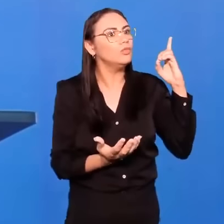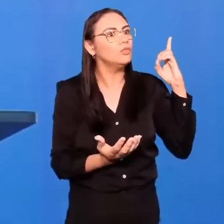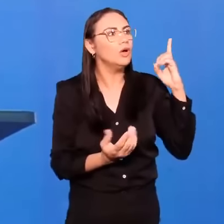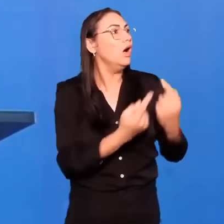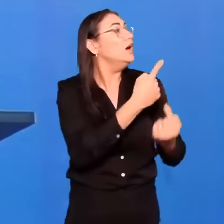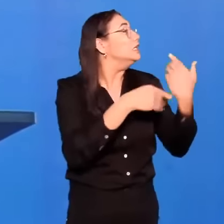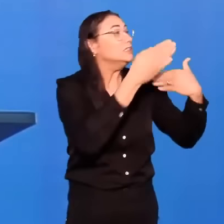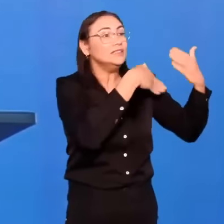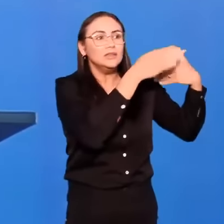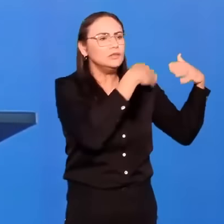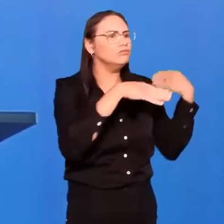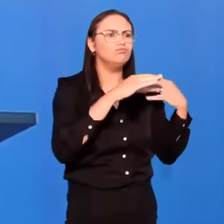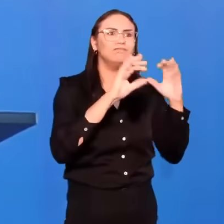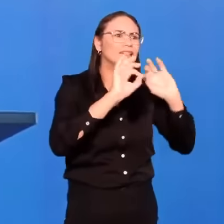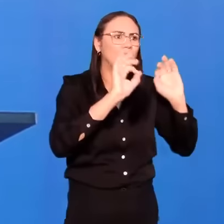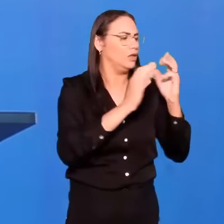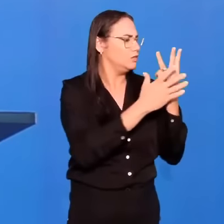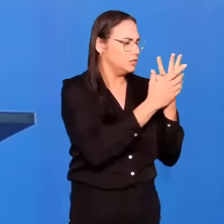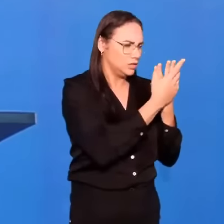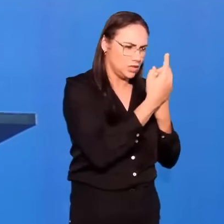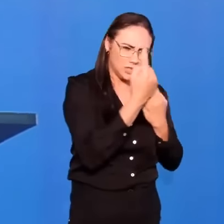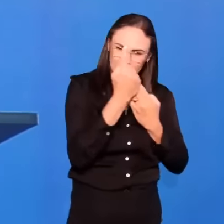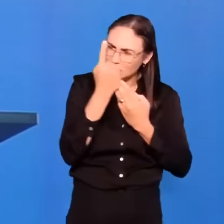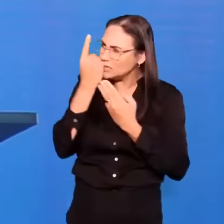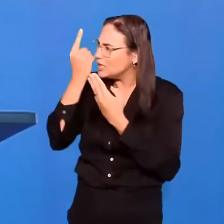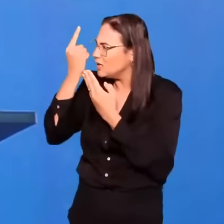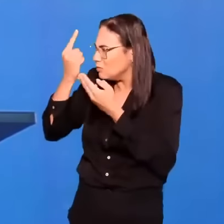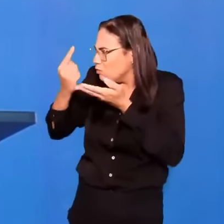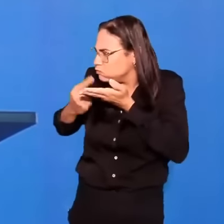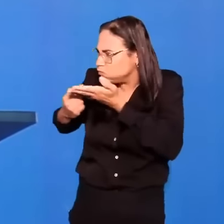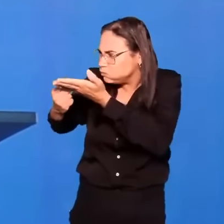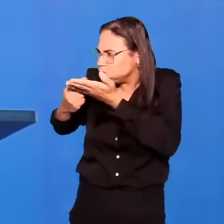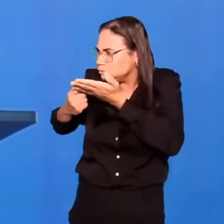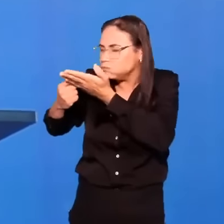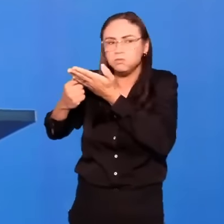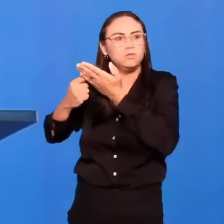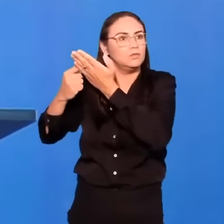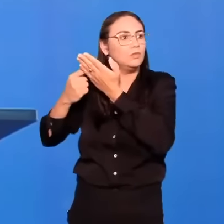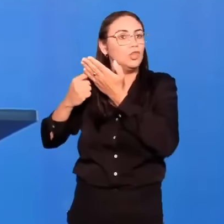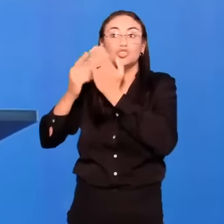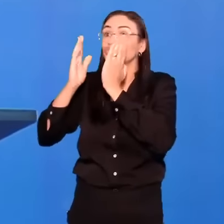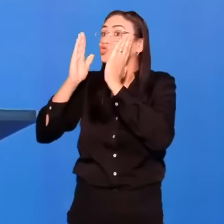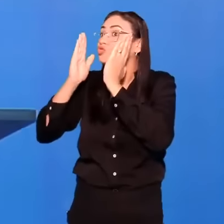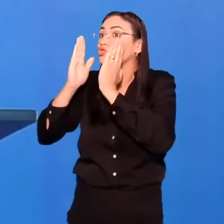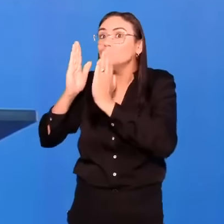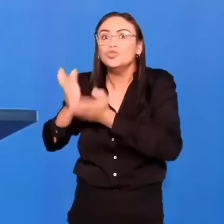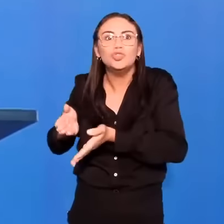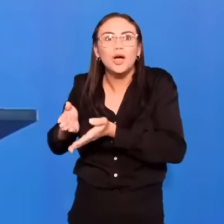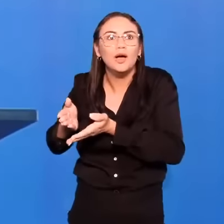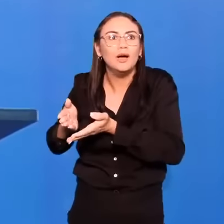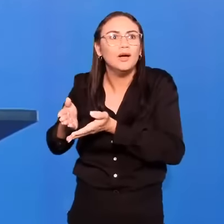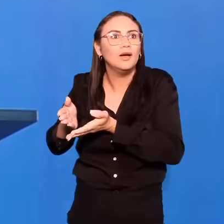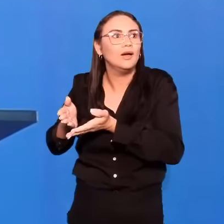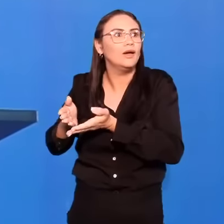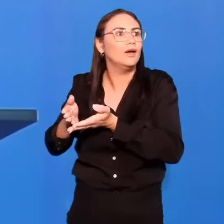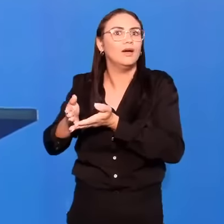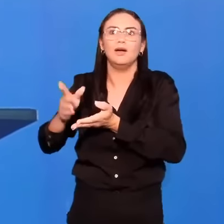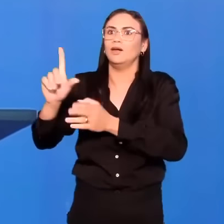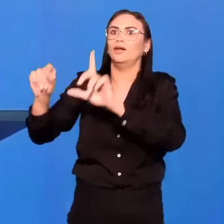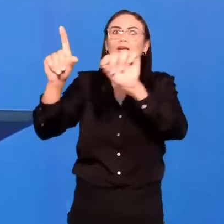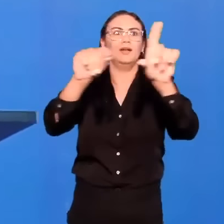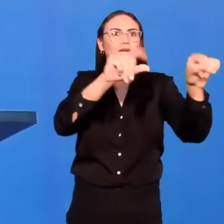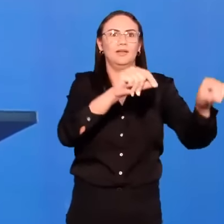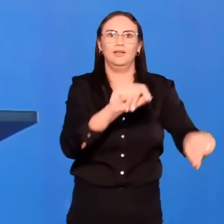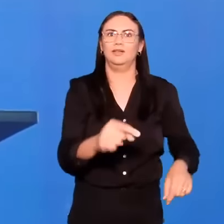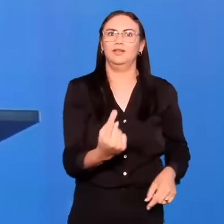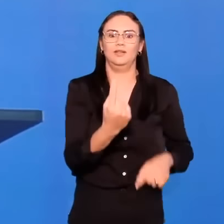da eternidade. A trindade em perfeito conselho e comunhão. Elegeu gente. Para ser santo.